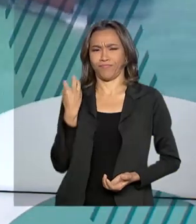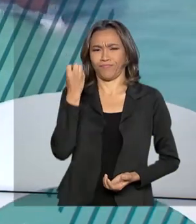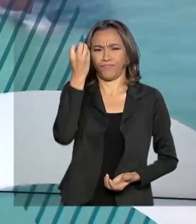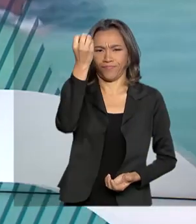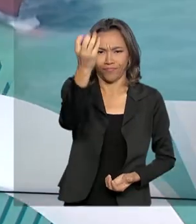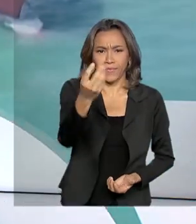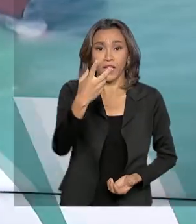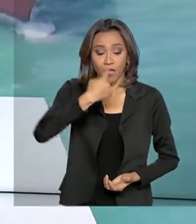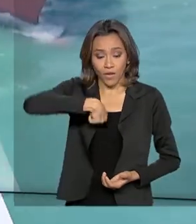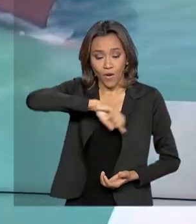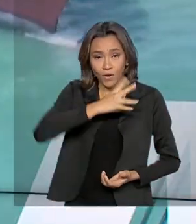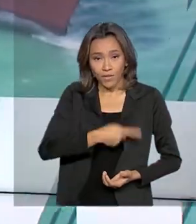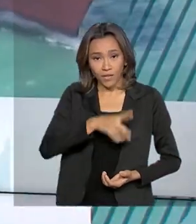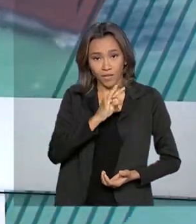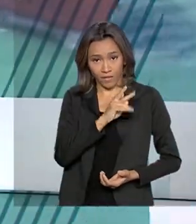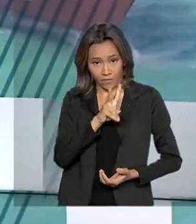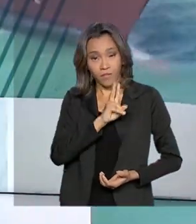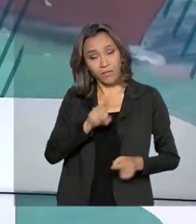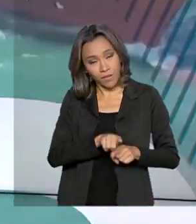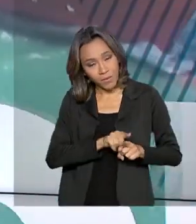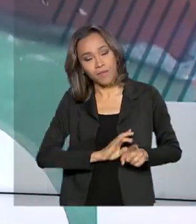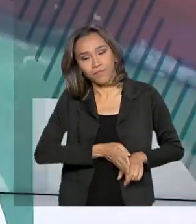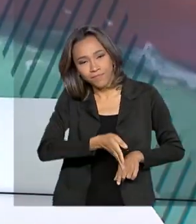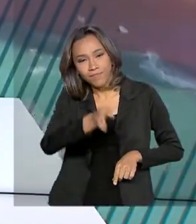repórter Maurício de Almeida tem as informações.